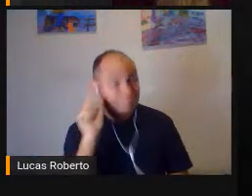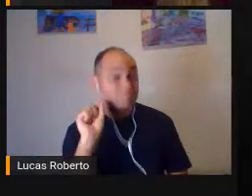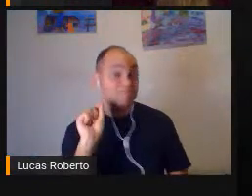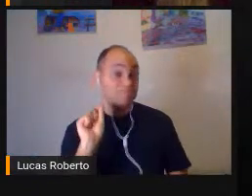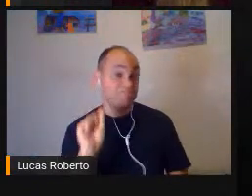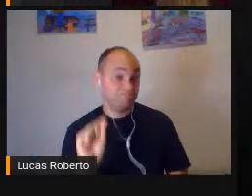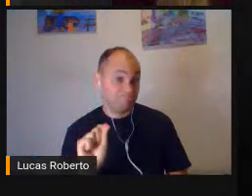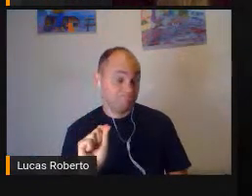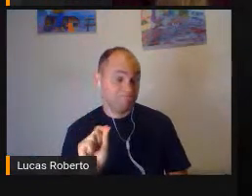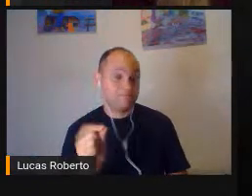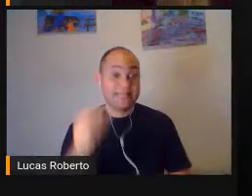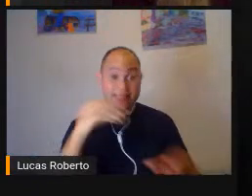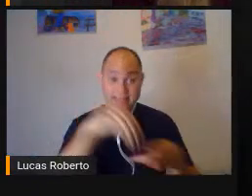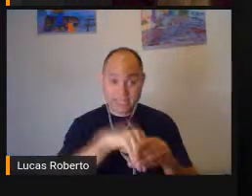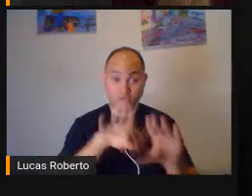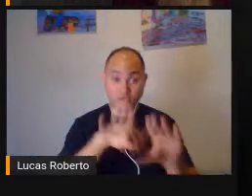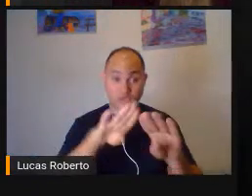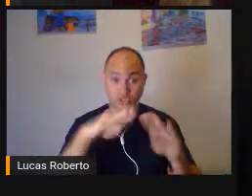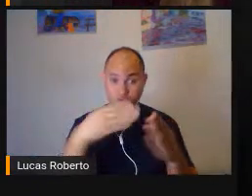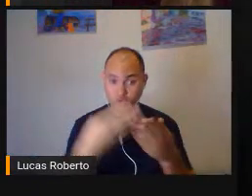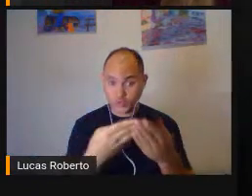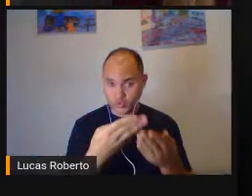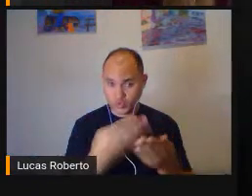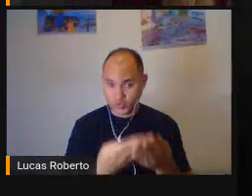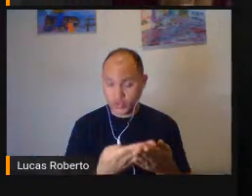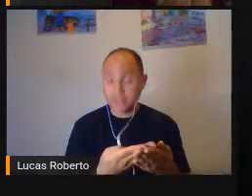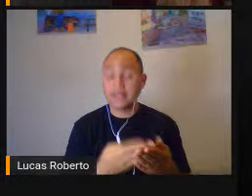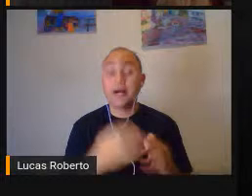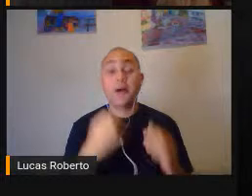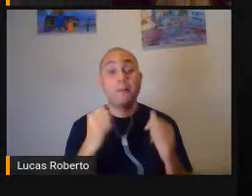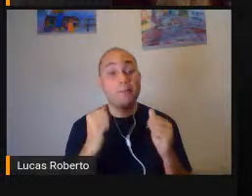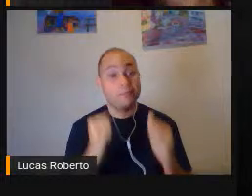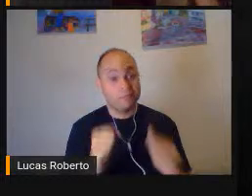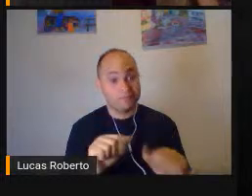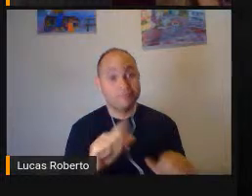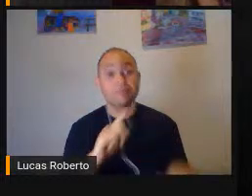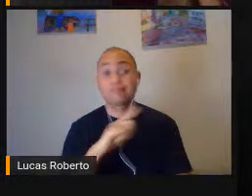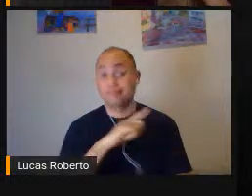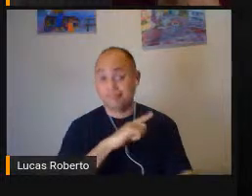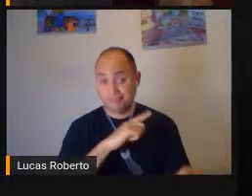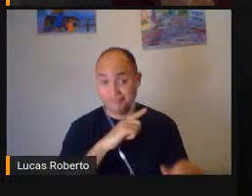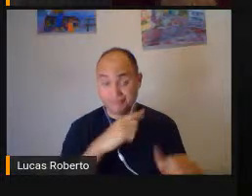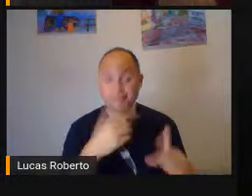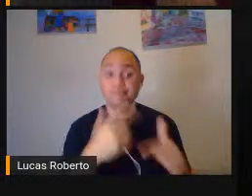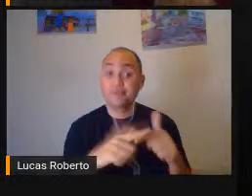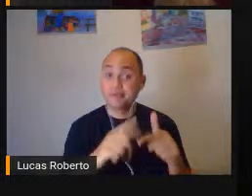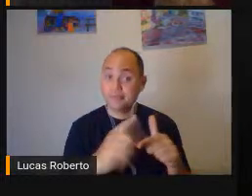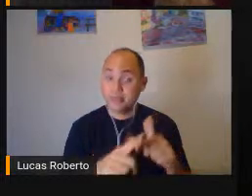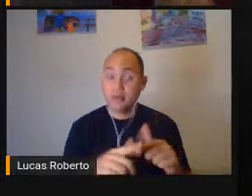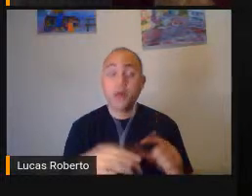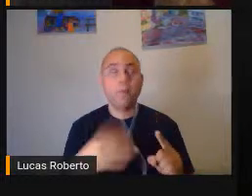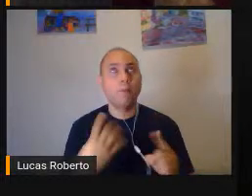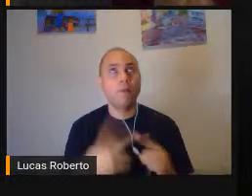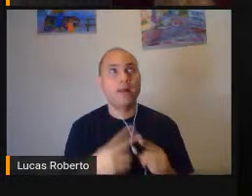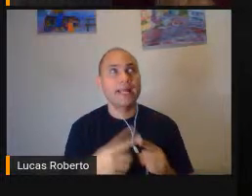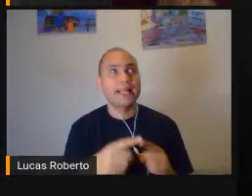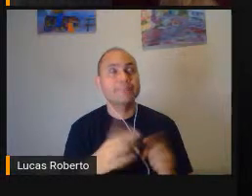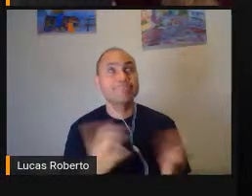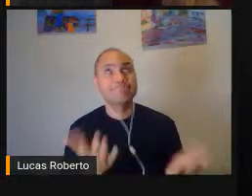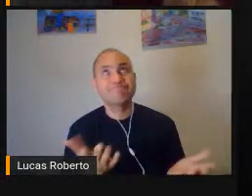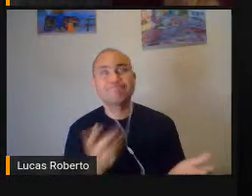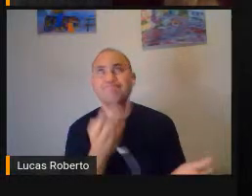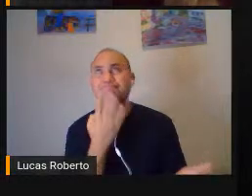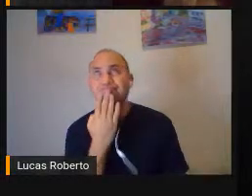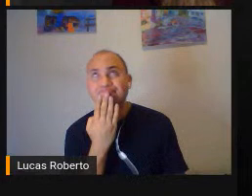problemática Tá Quando a escola Por exemplo Não se empenha Na alfabetização Do estudante Seja